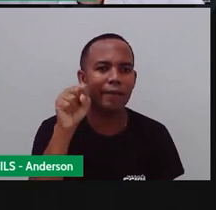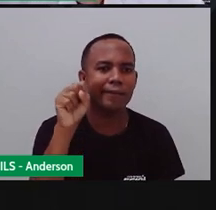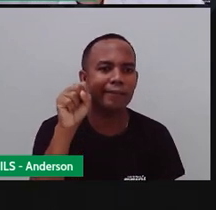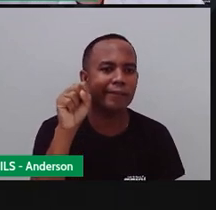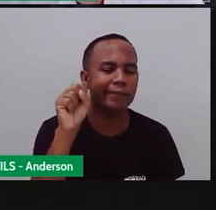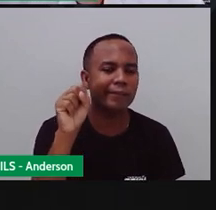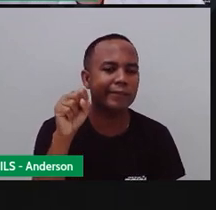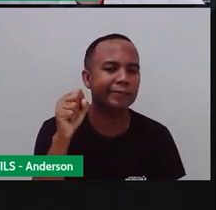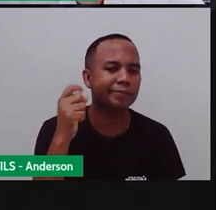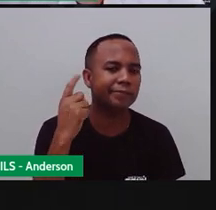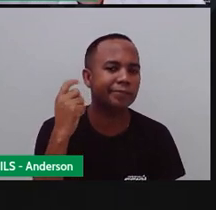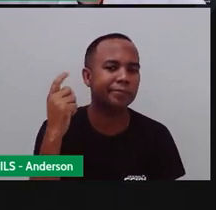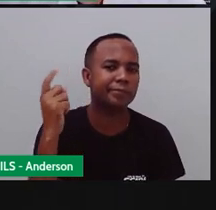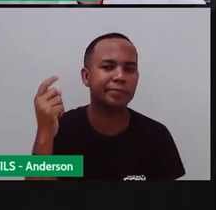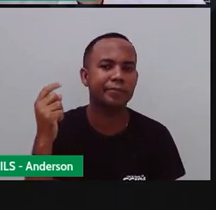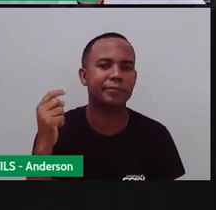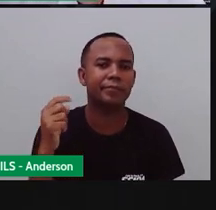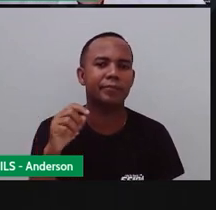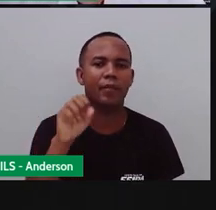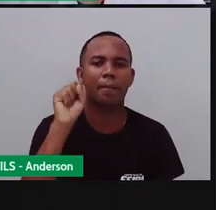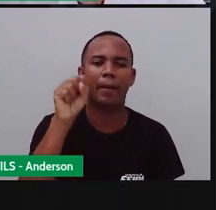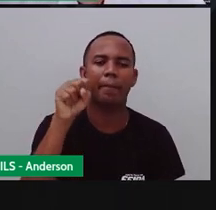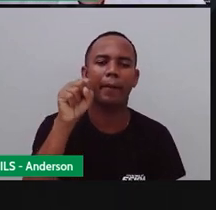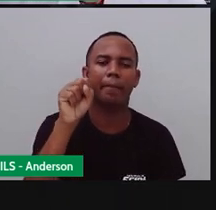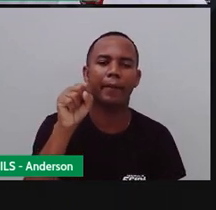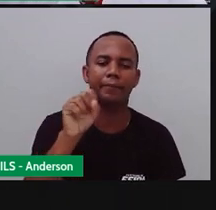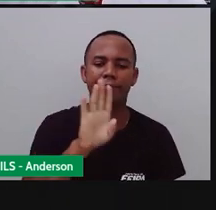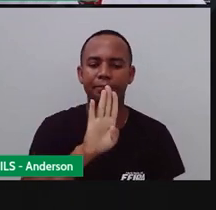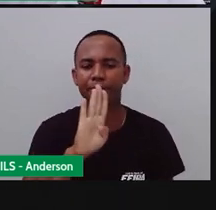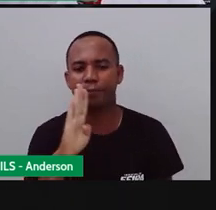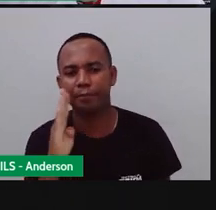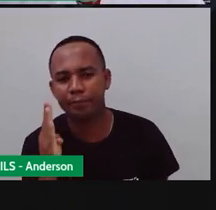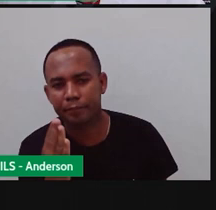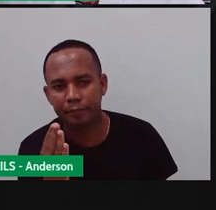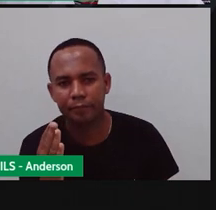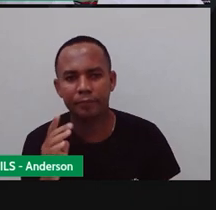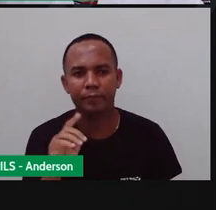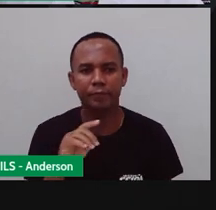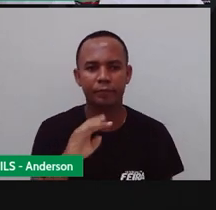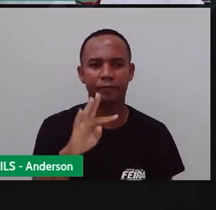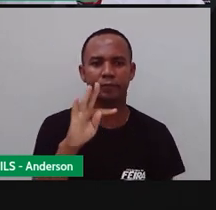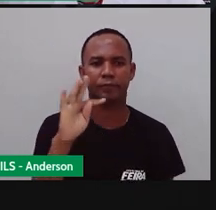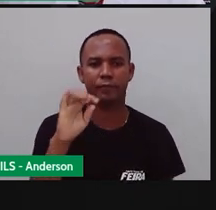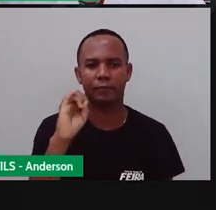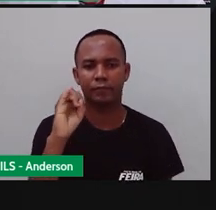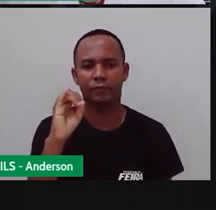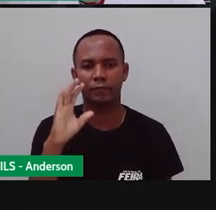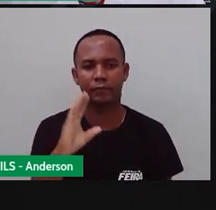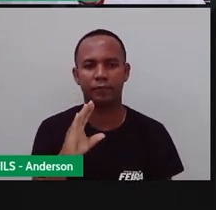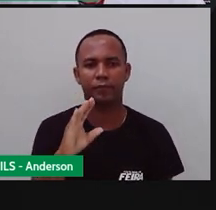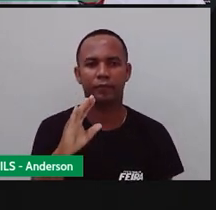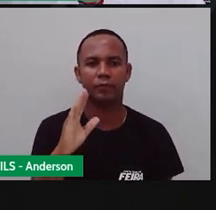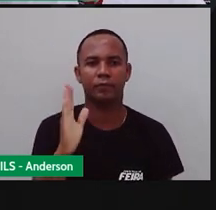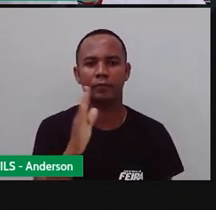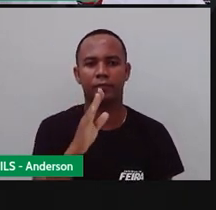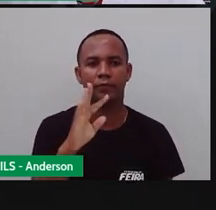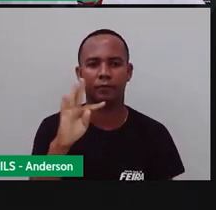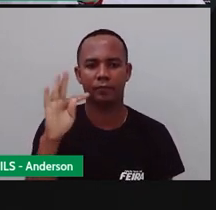Toque, toque. Que é o quê? Batida na porta. Tic tac, que a gente já viu. Imito o quê? O som de um